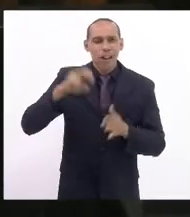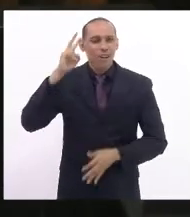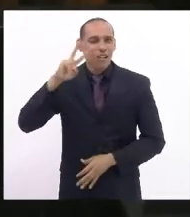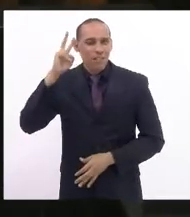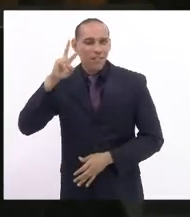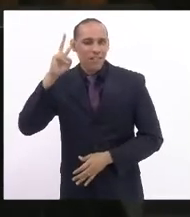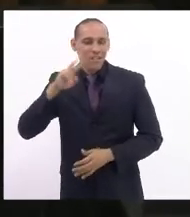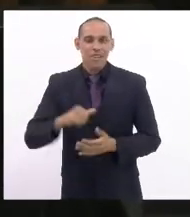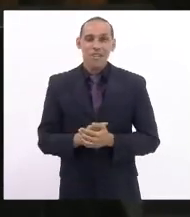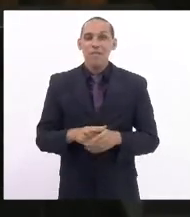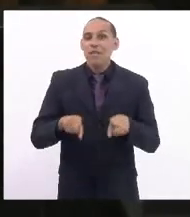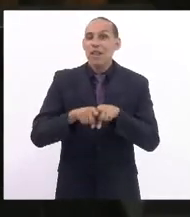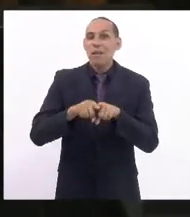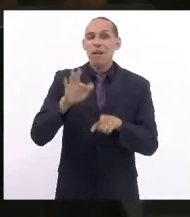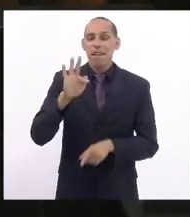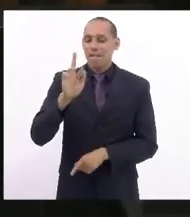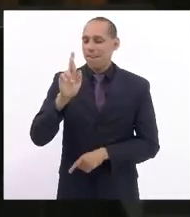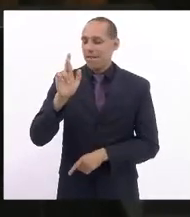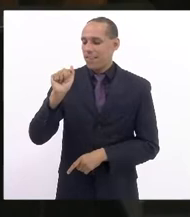Franciane Mota.